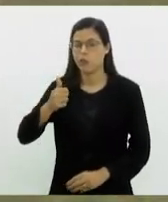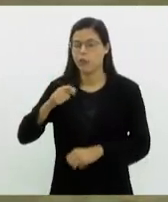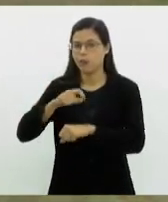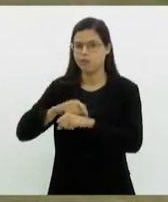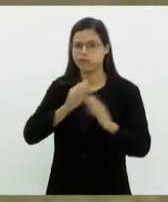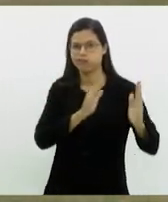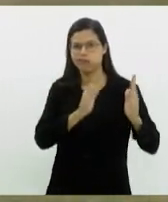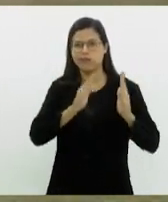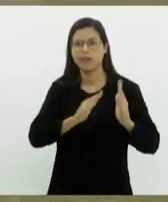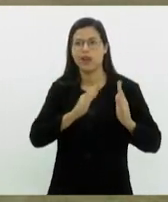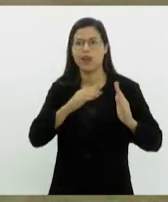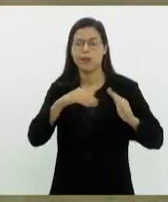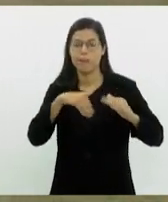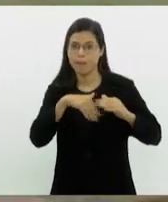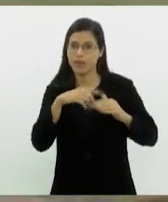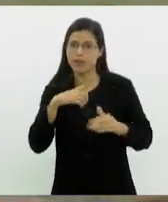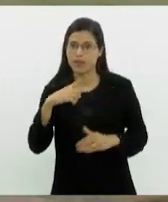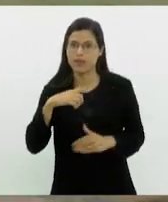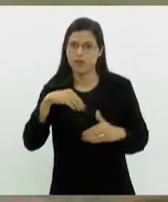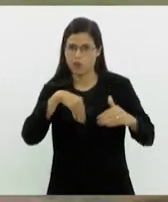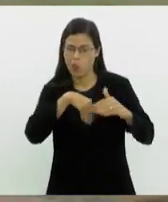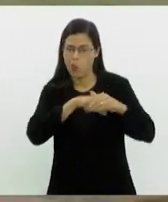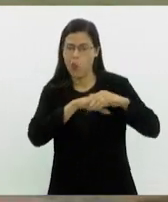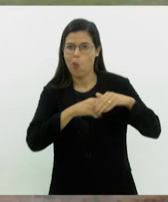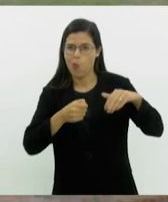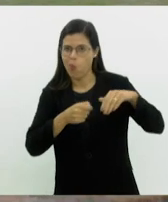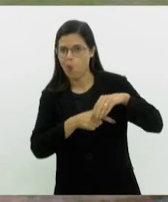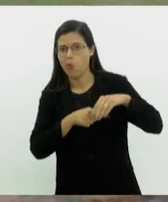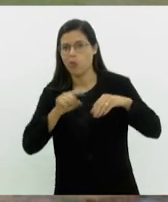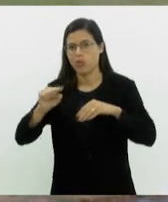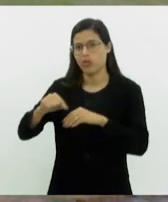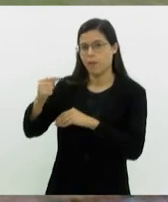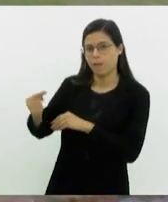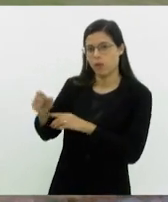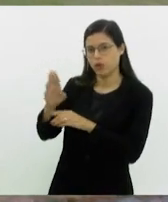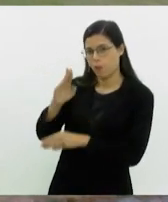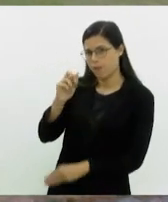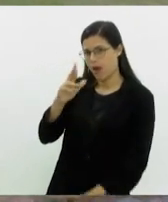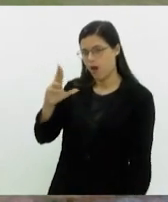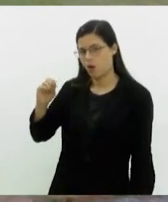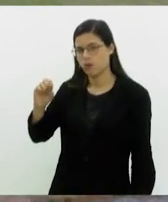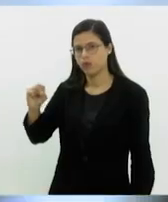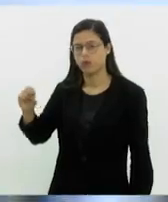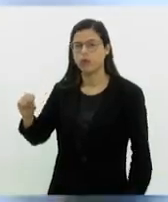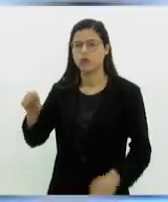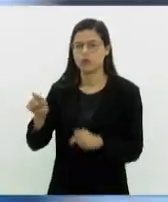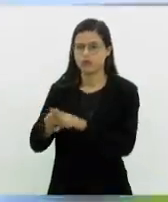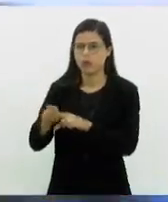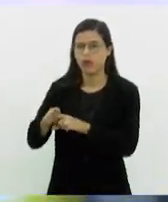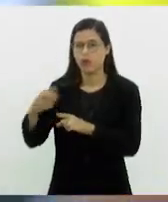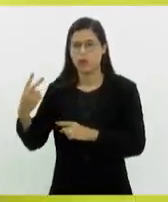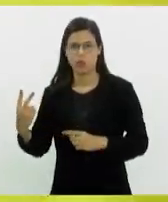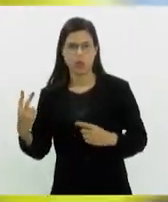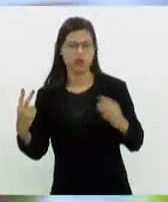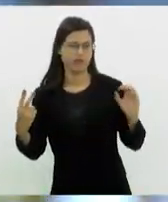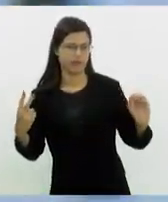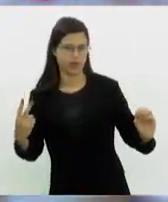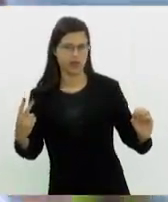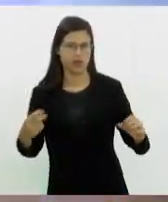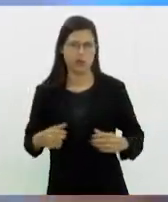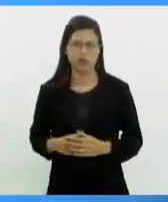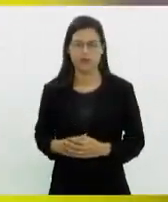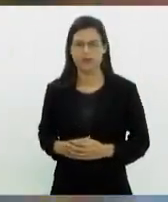cabeça abriu o marcador. Já no segundo tempo, de falta, Barroso ampliou o marcador. Resende 2, americano 0.